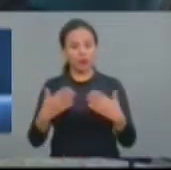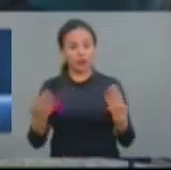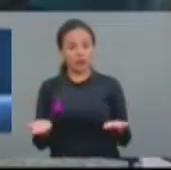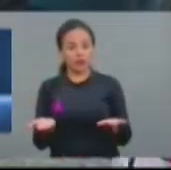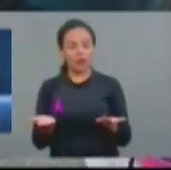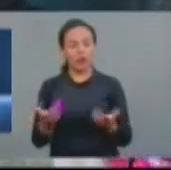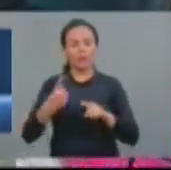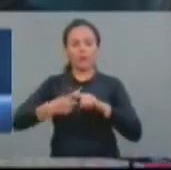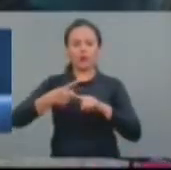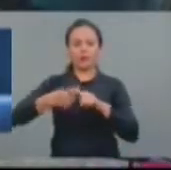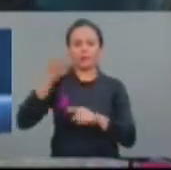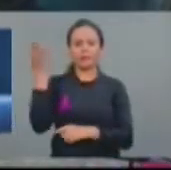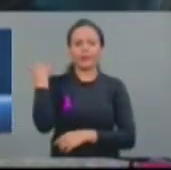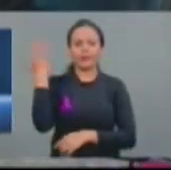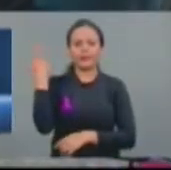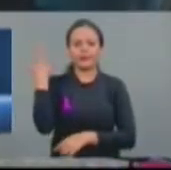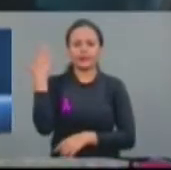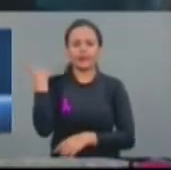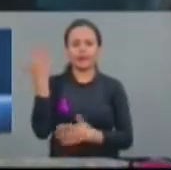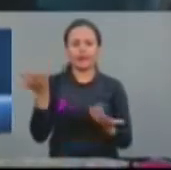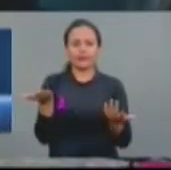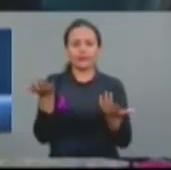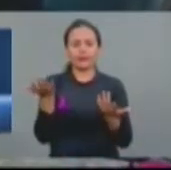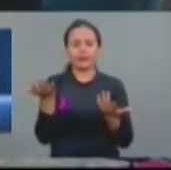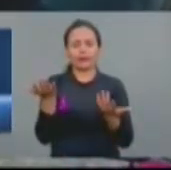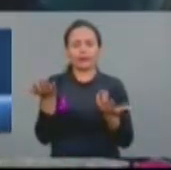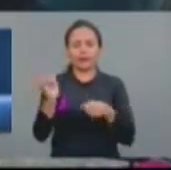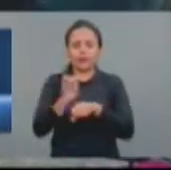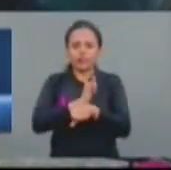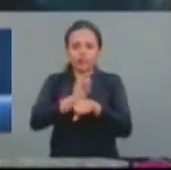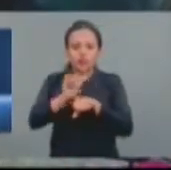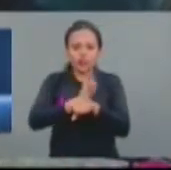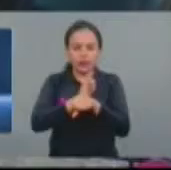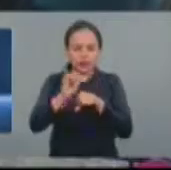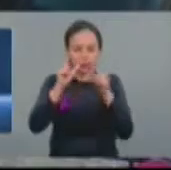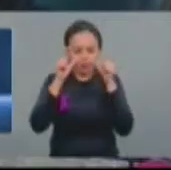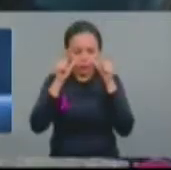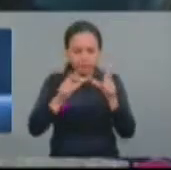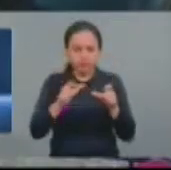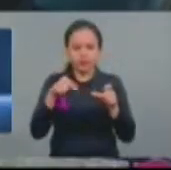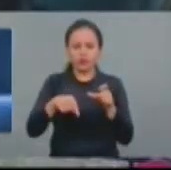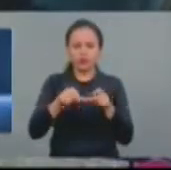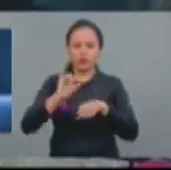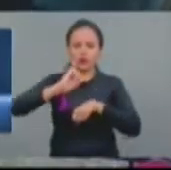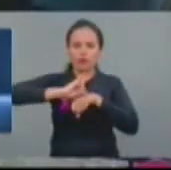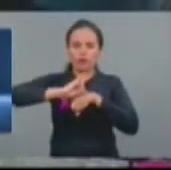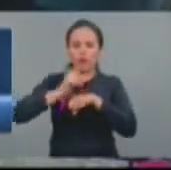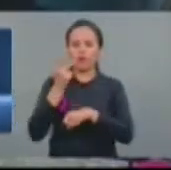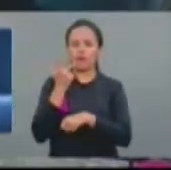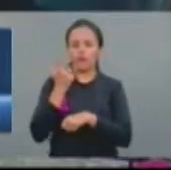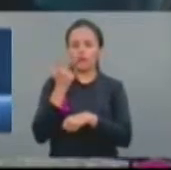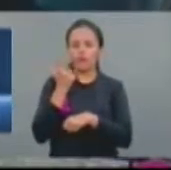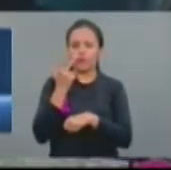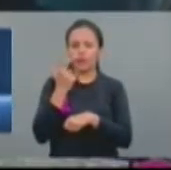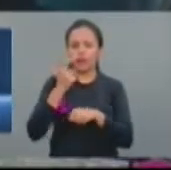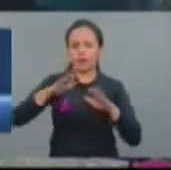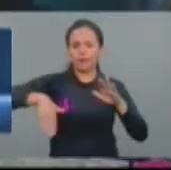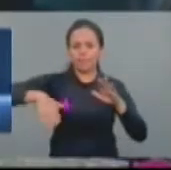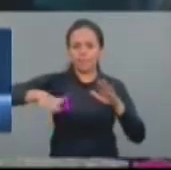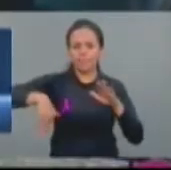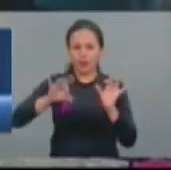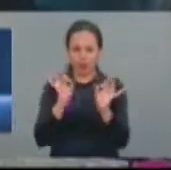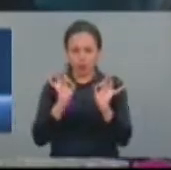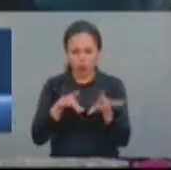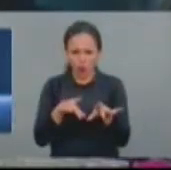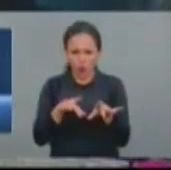turismo, que antes somente existia uma estratégia de fortalecer o turismo na nossa área litorânea, que é muito linda, é muito bonita, mas